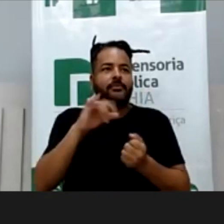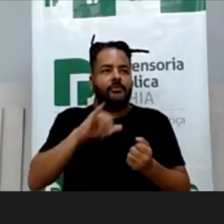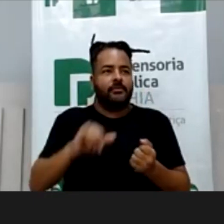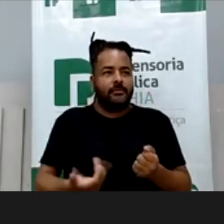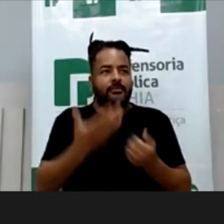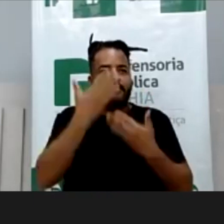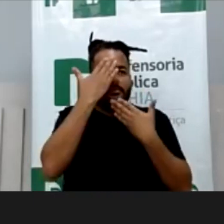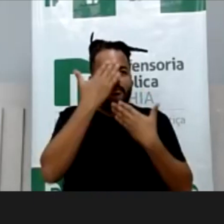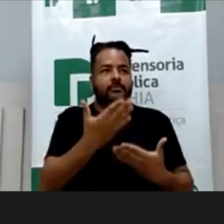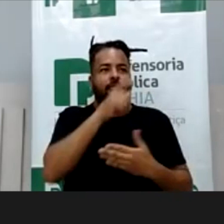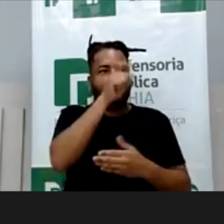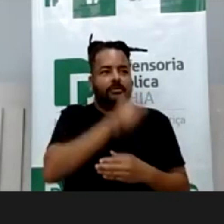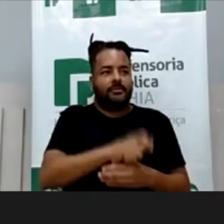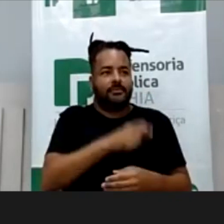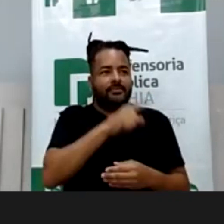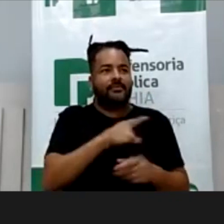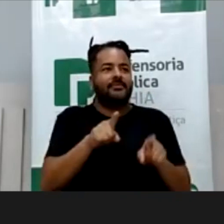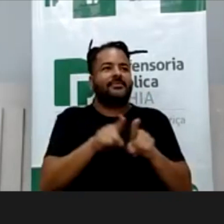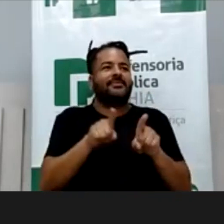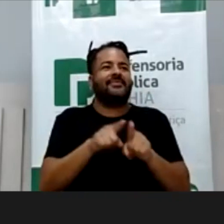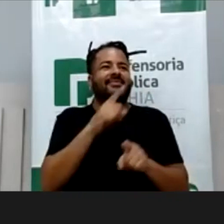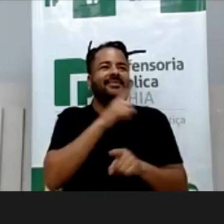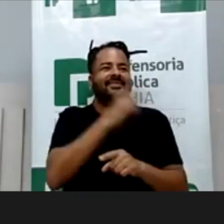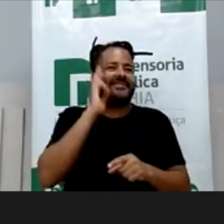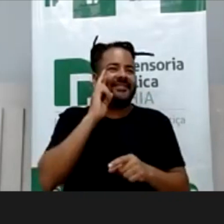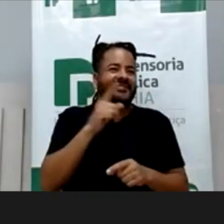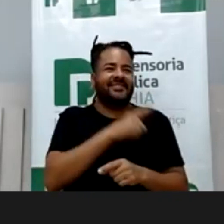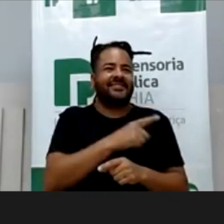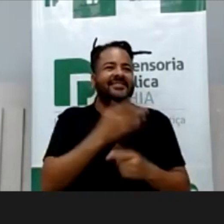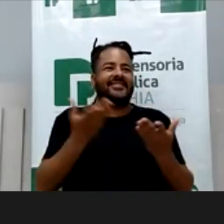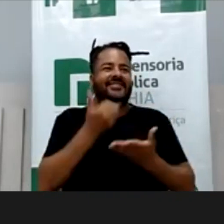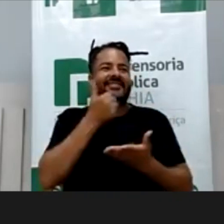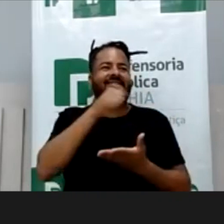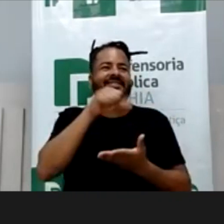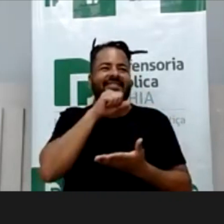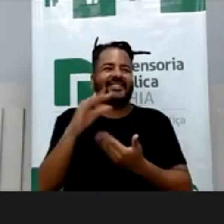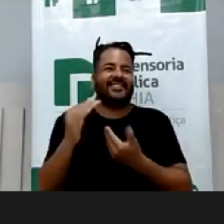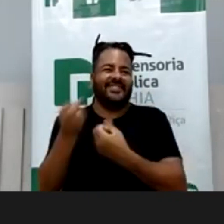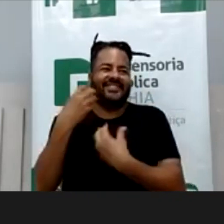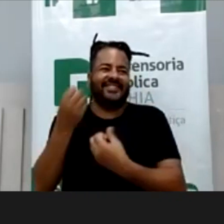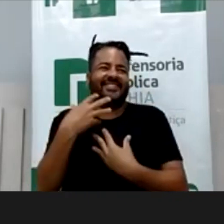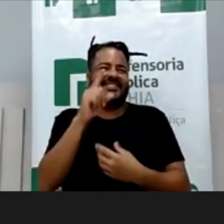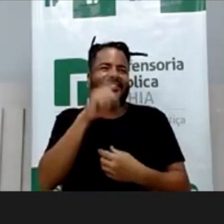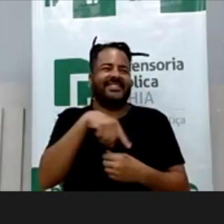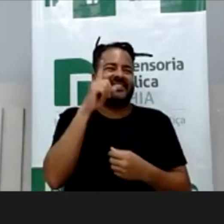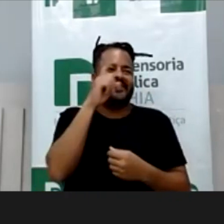de ouvir a senhora, e a senhora disse que não é pra chamar de senhora, mas a Amília ensinou assim, e aí é difícil,